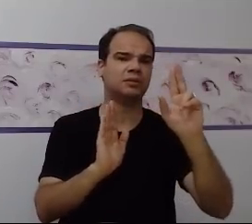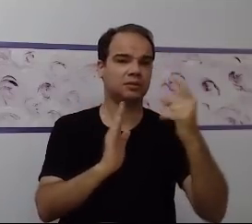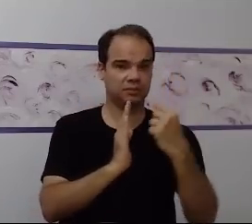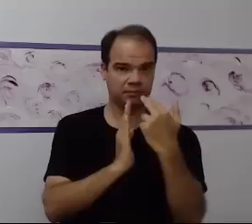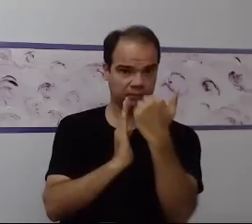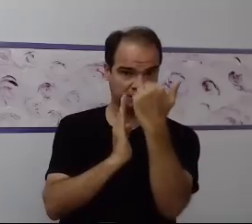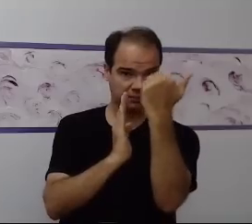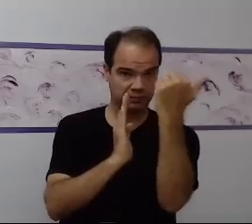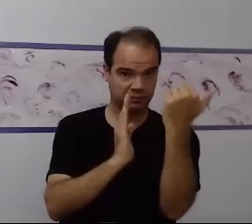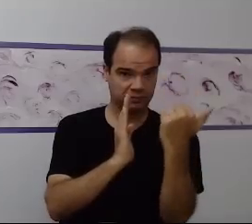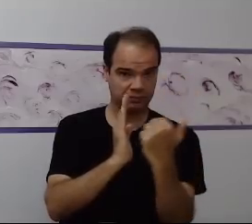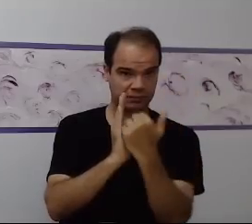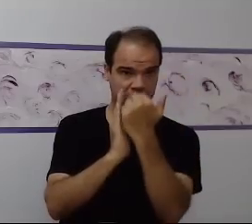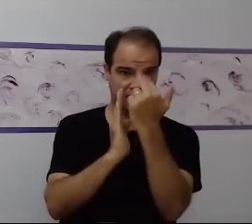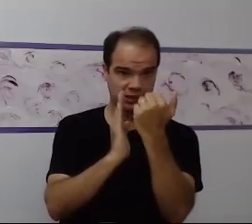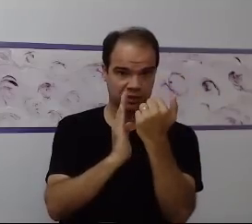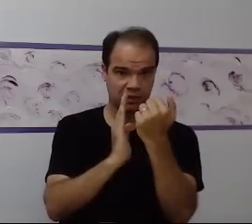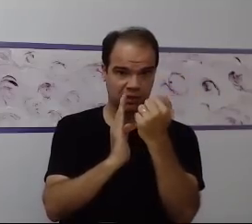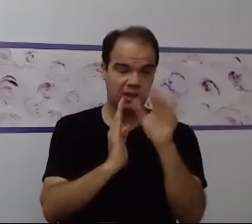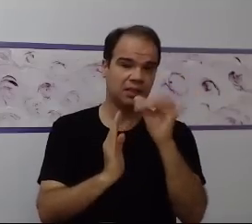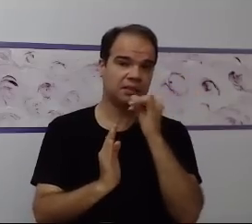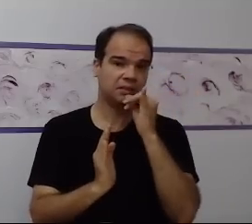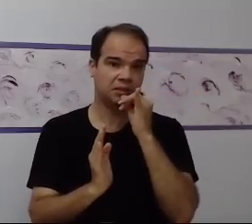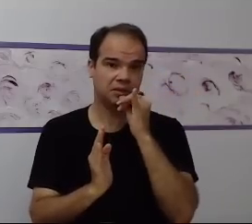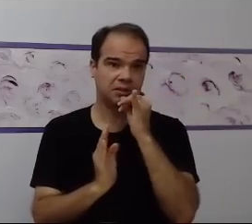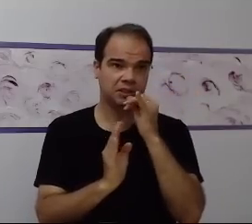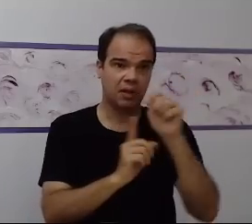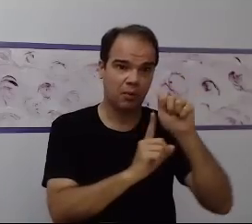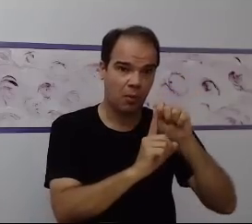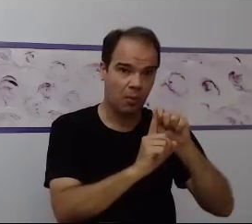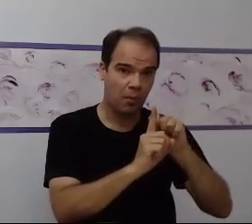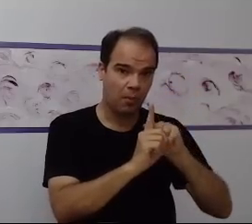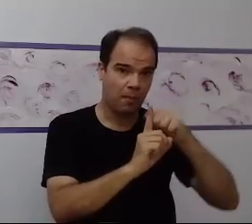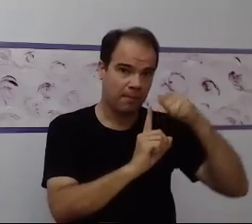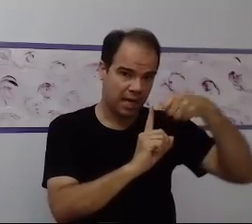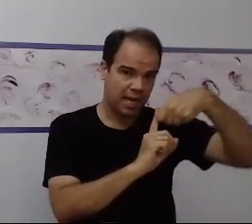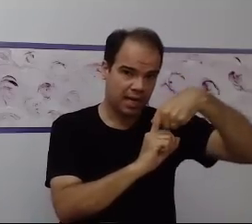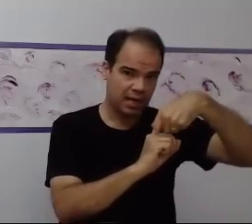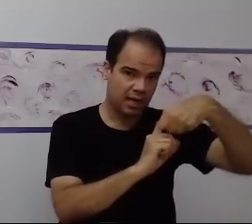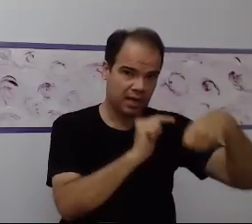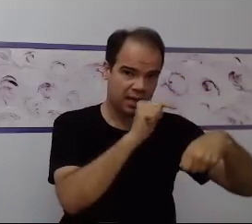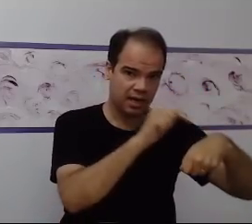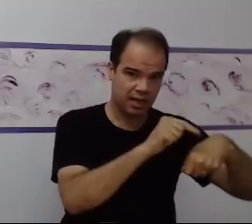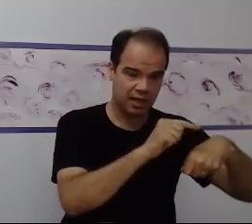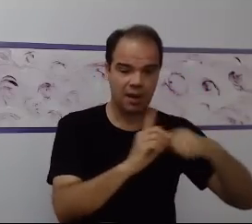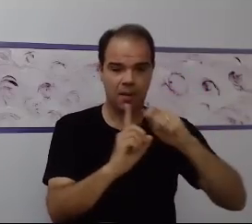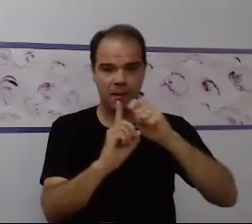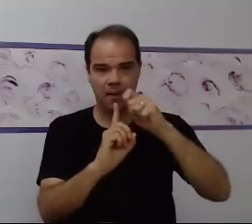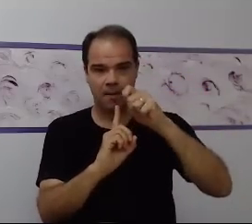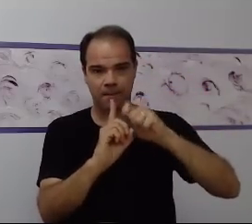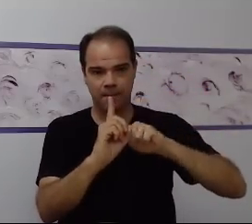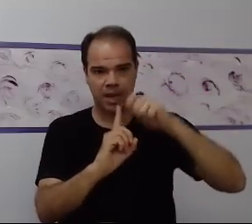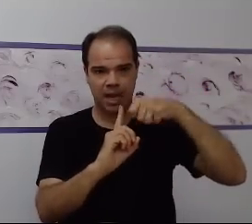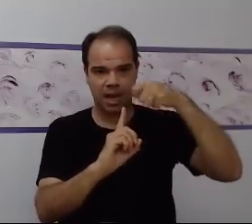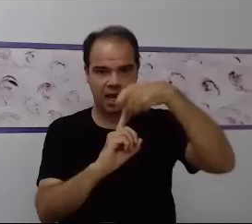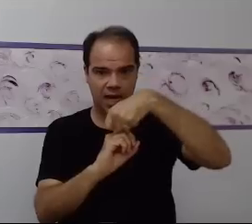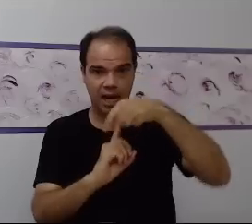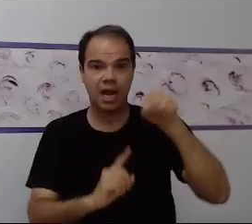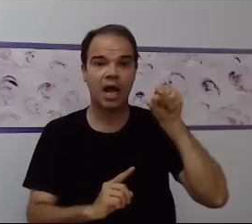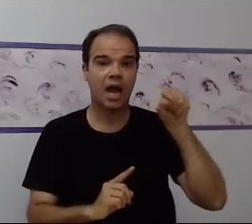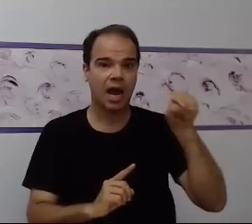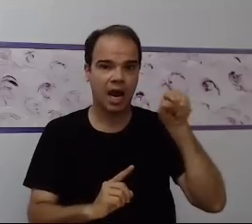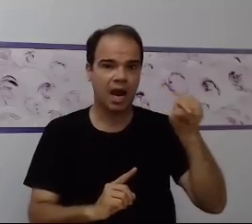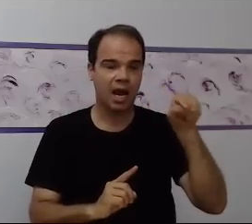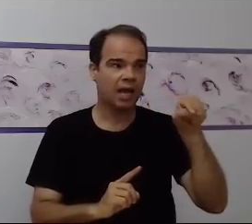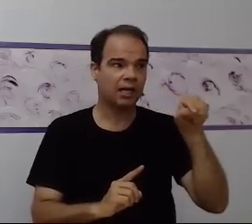imagem representada, é a representação figurativa do real. É aquele desenho